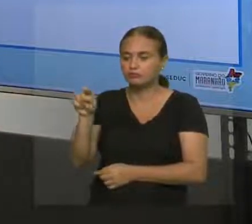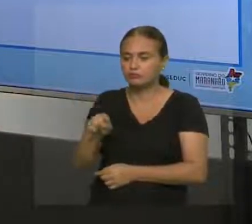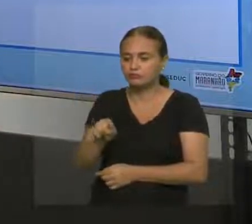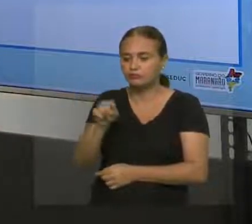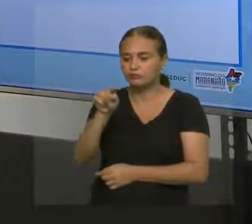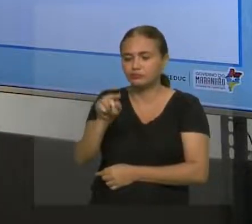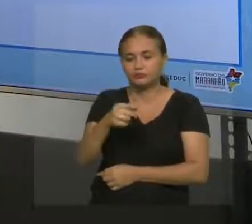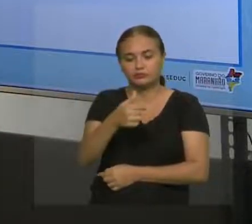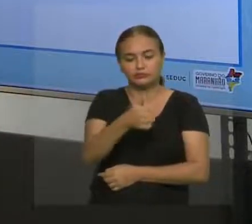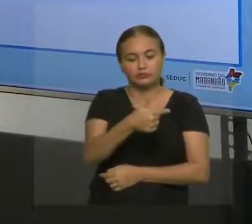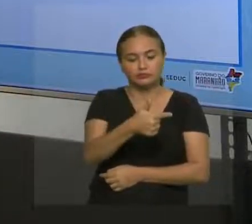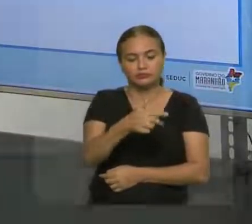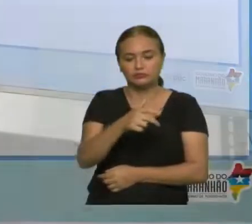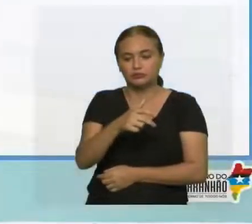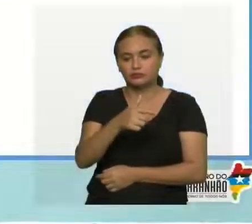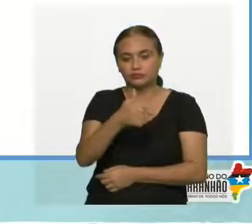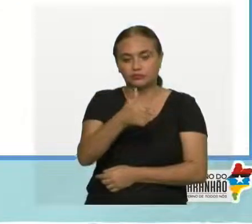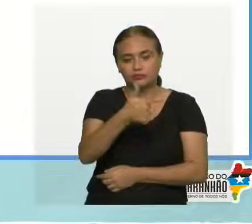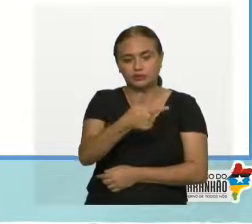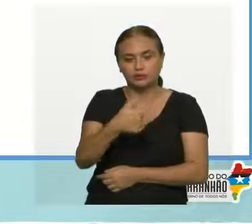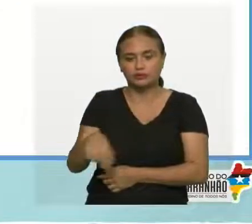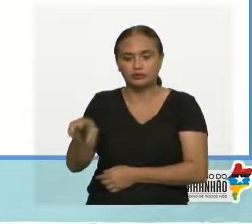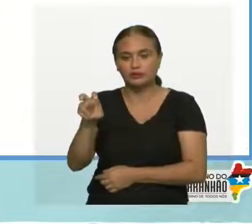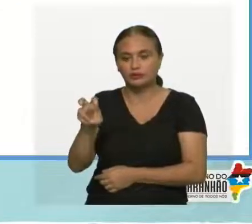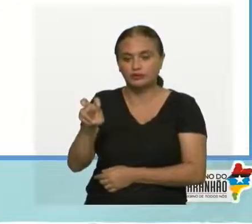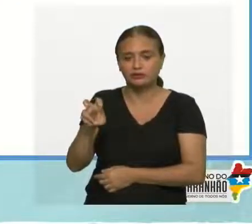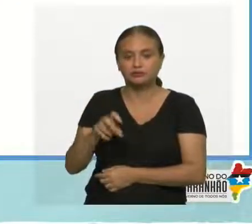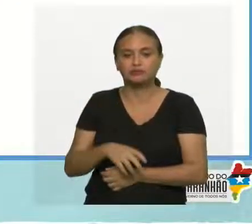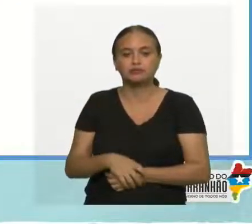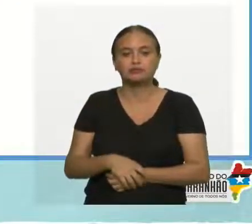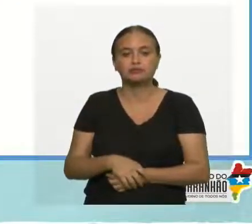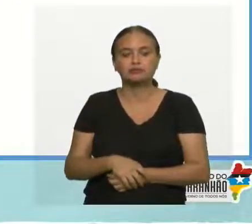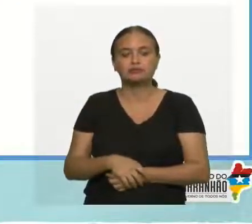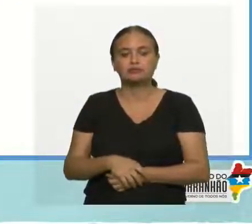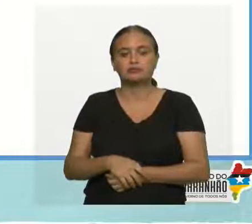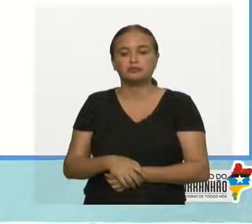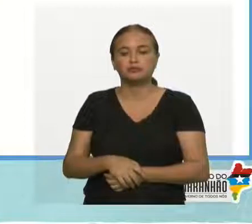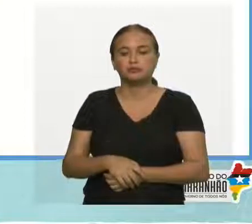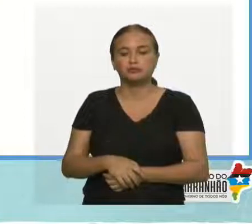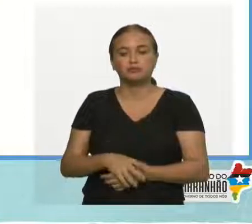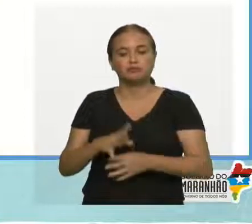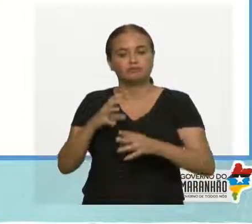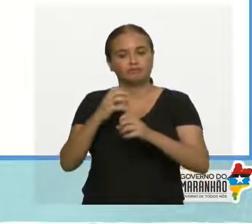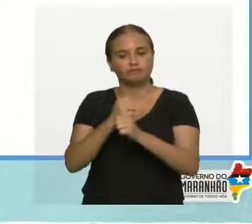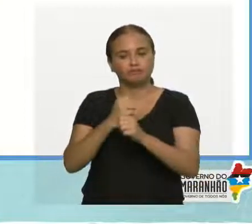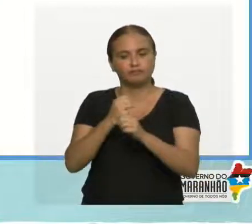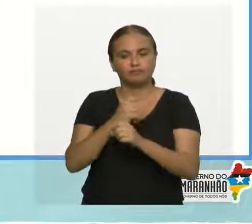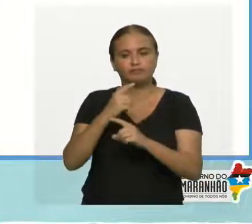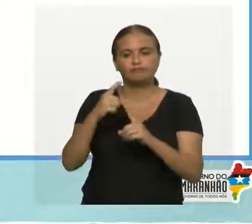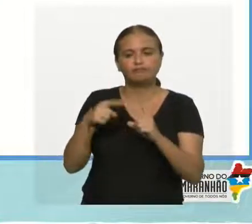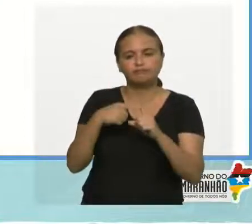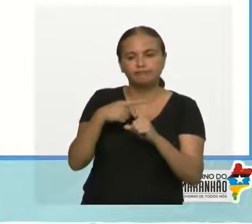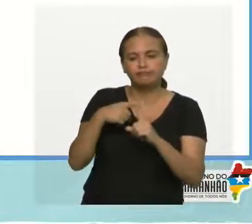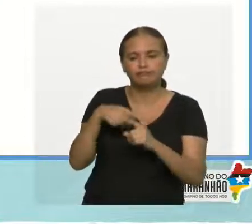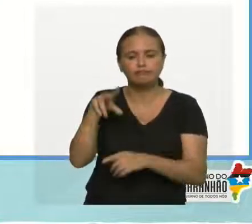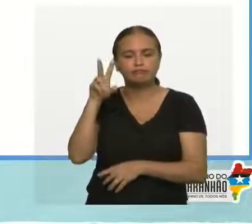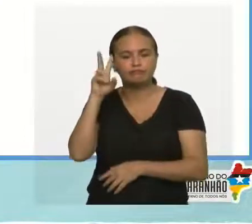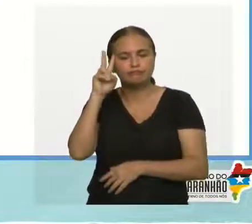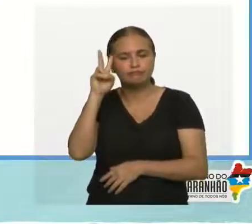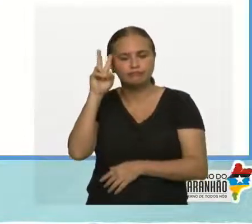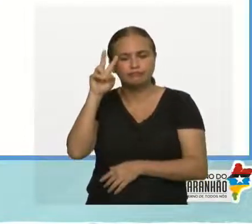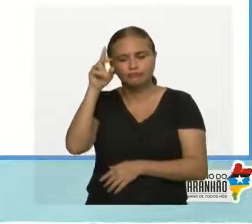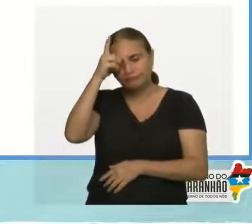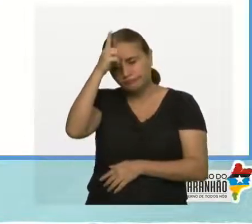12 e 5. Então, eu fechei a regra do polígono e agora eu estou resolvendo pela ideia do